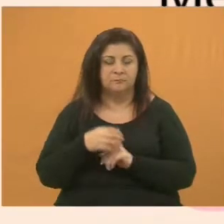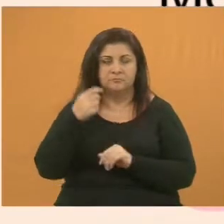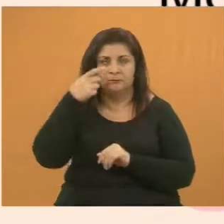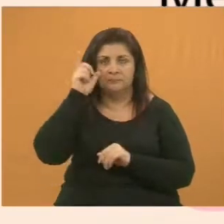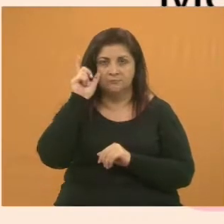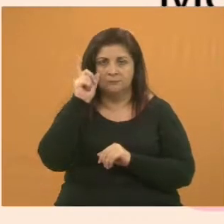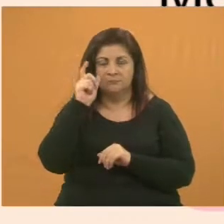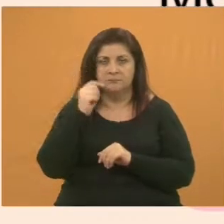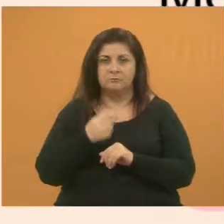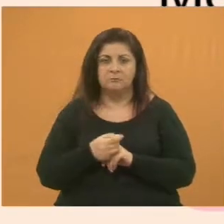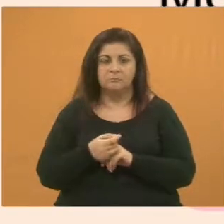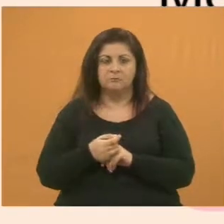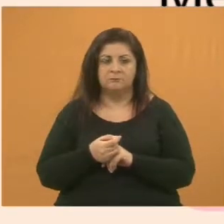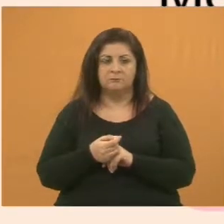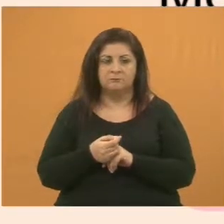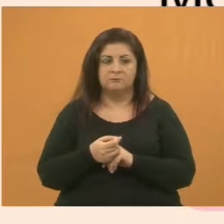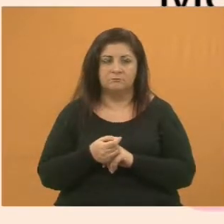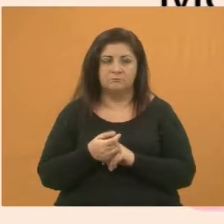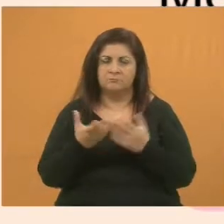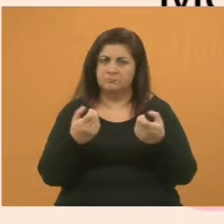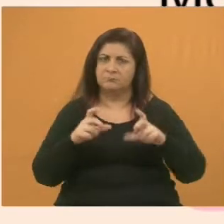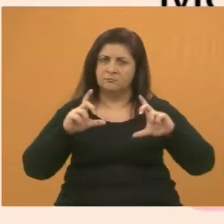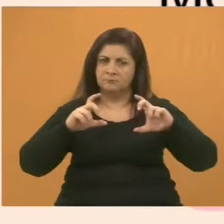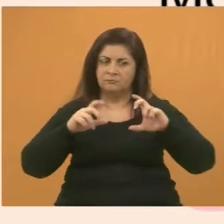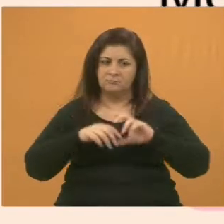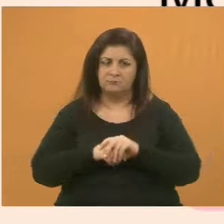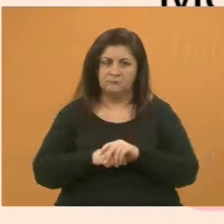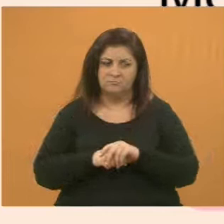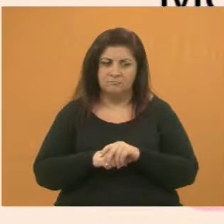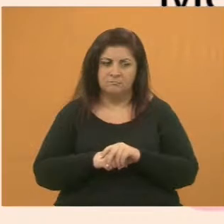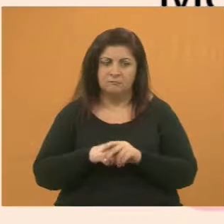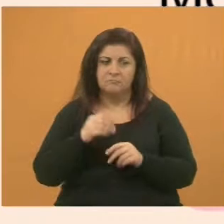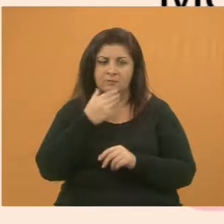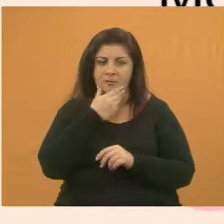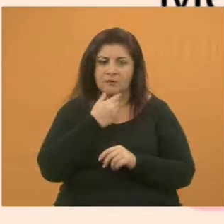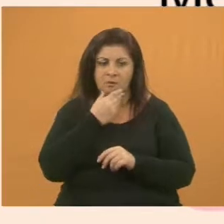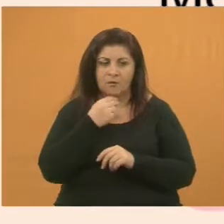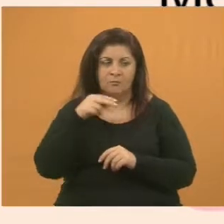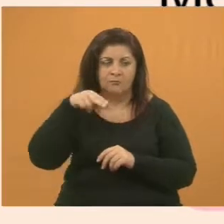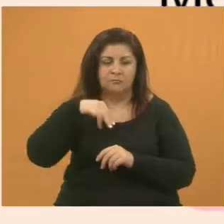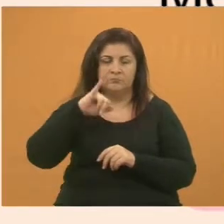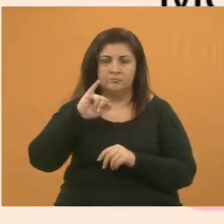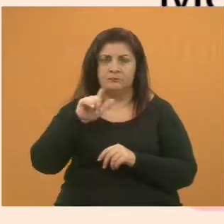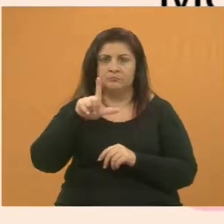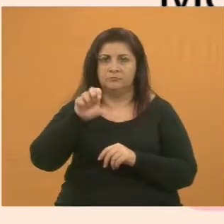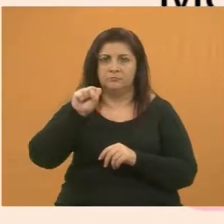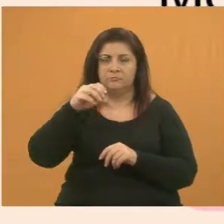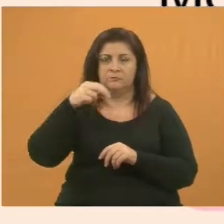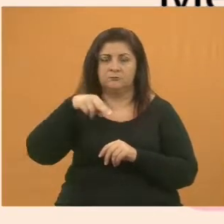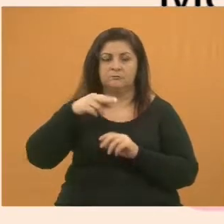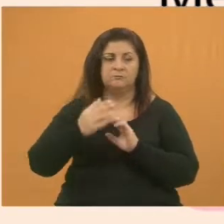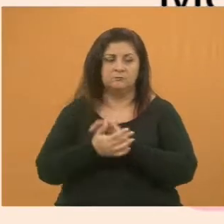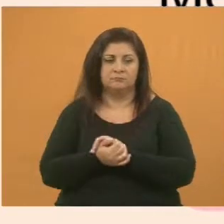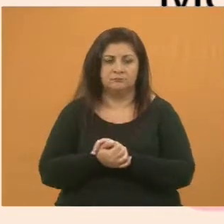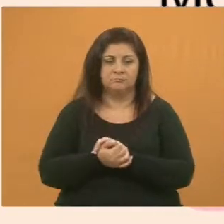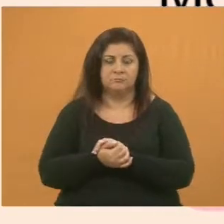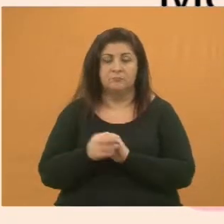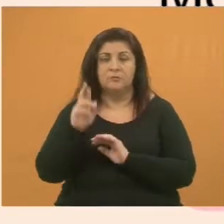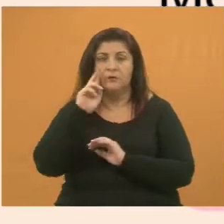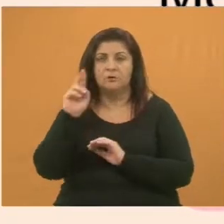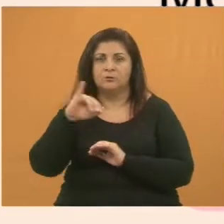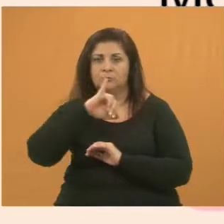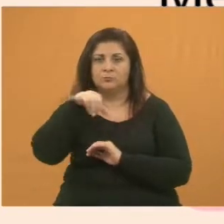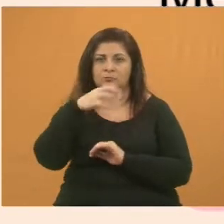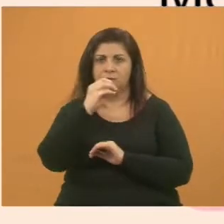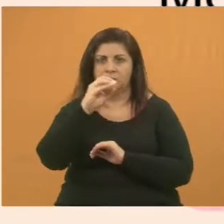ontem eu recebi uma foto, essa foto foi retirada pelo munícipe Nilson Miranda. O senhor José, ele levou um